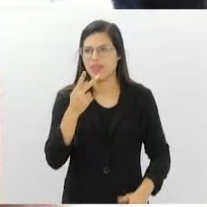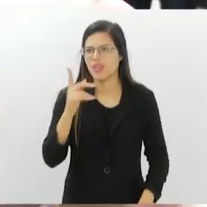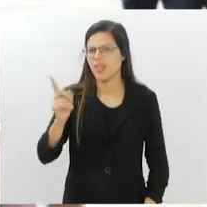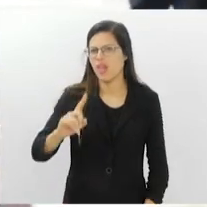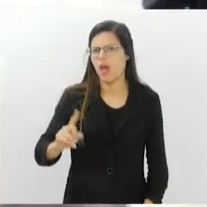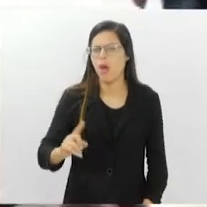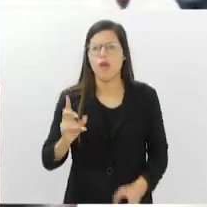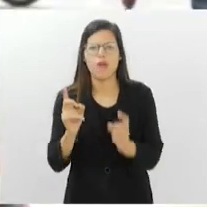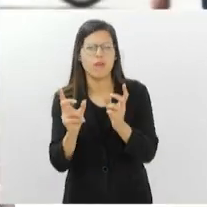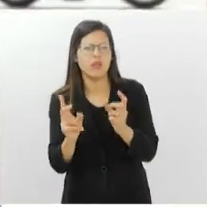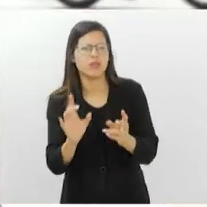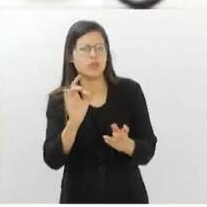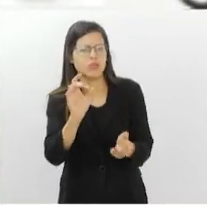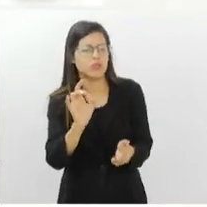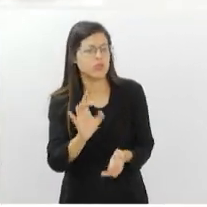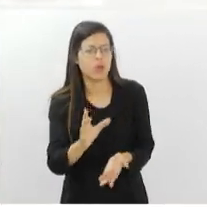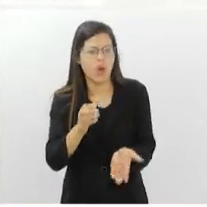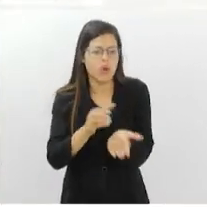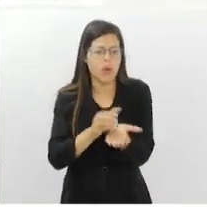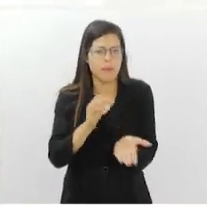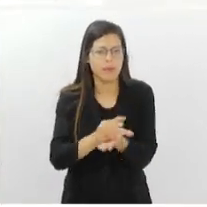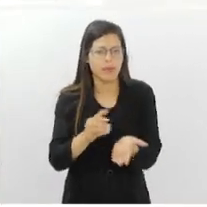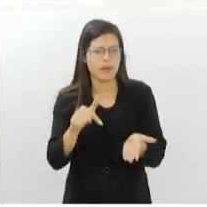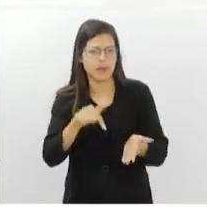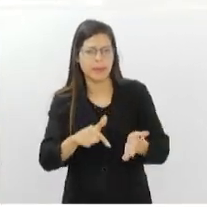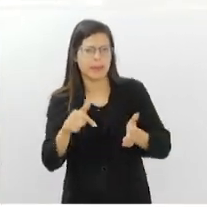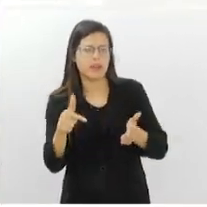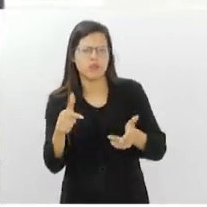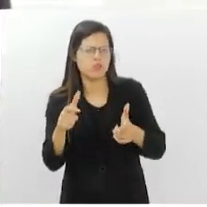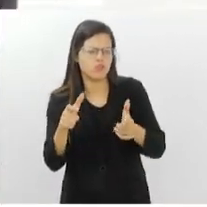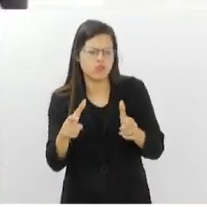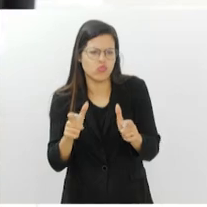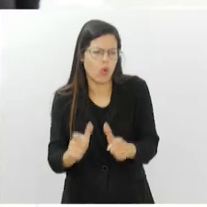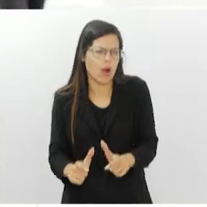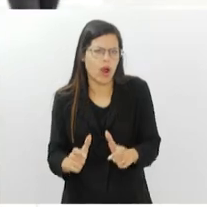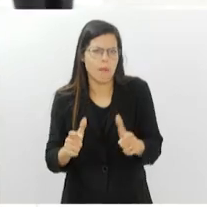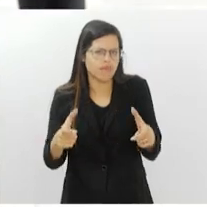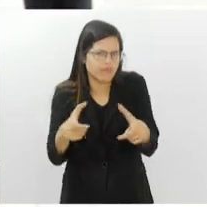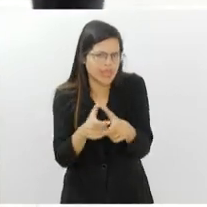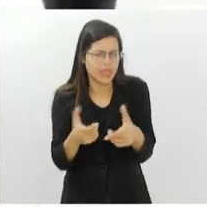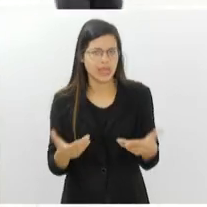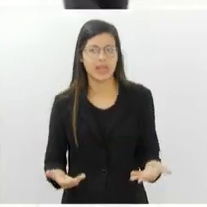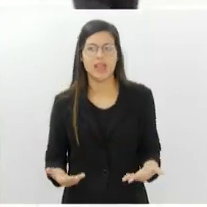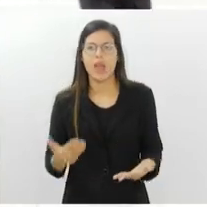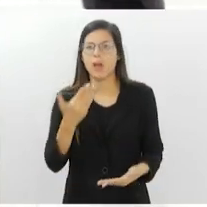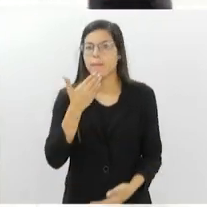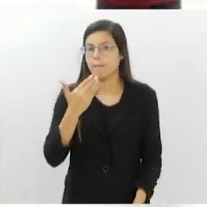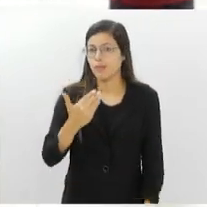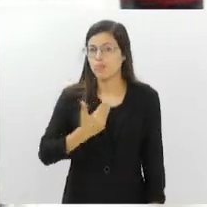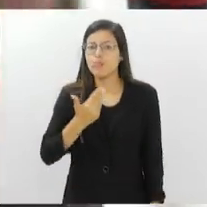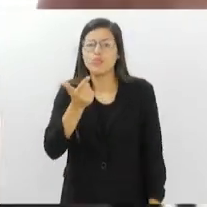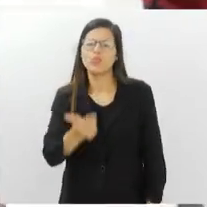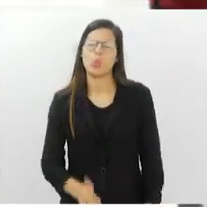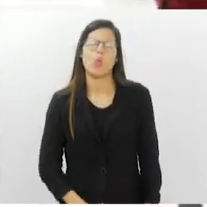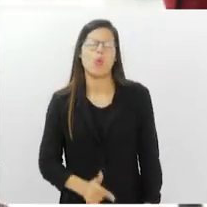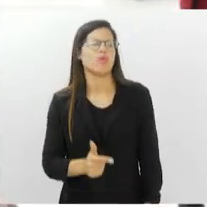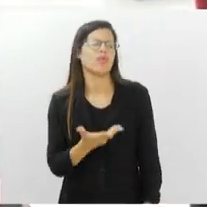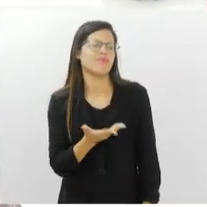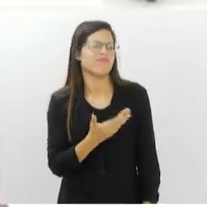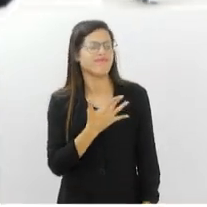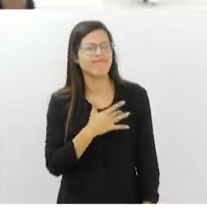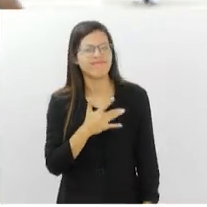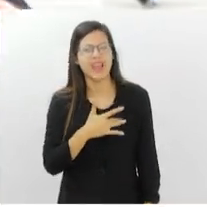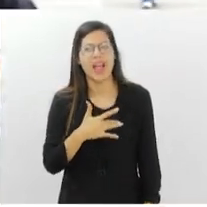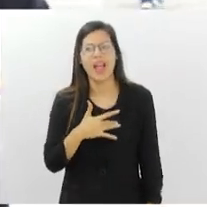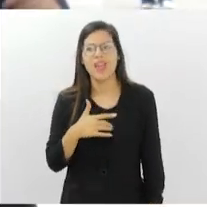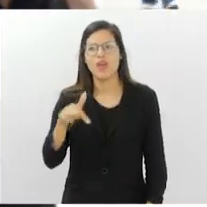vendo copinho aqui é pequeno, apertado, não dá. E aí ela me pediu de novo. Eu fiquei com dó dela. Uma senhora. Aí eu fui no Ciasa, comprei